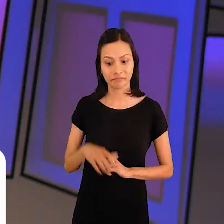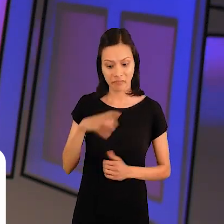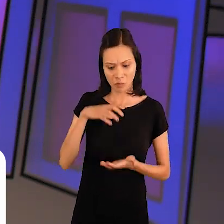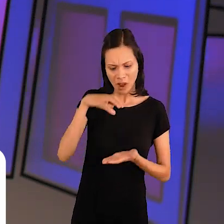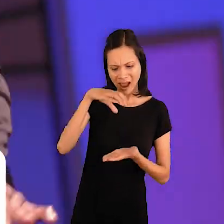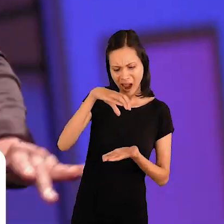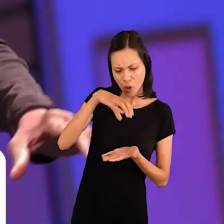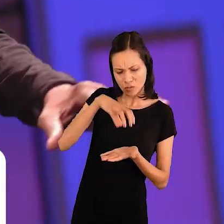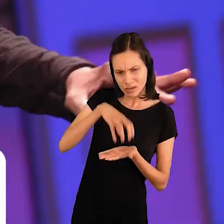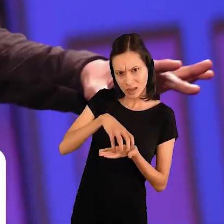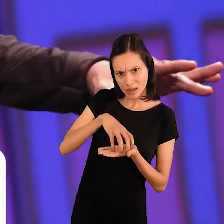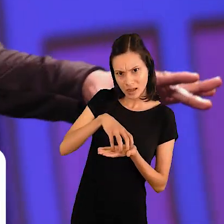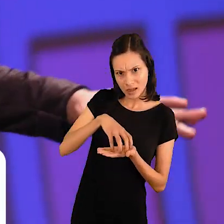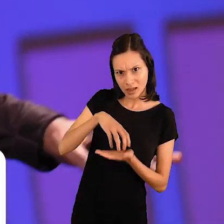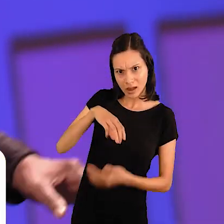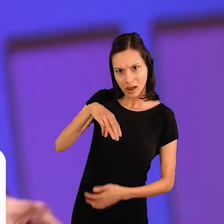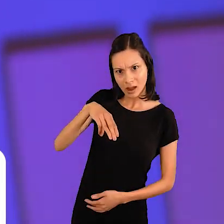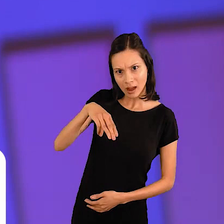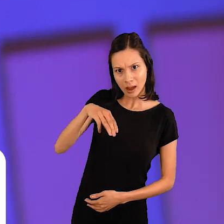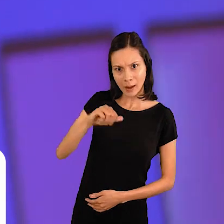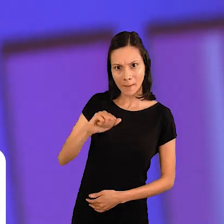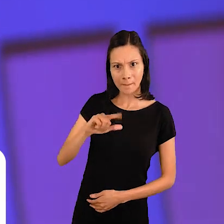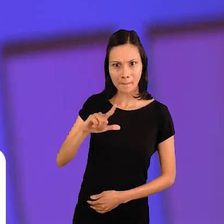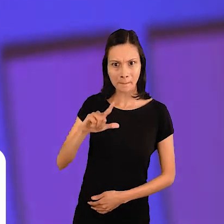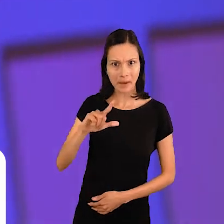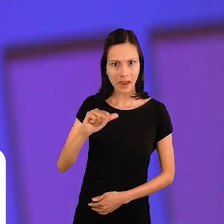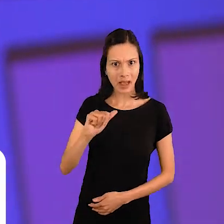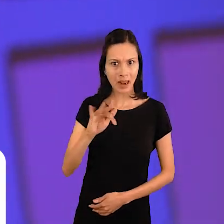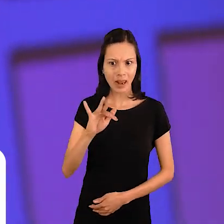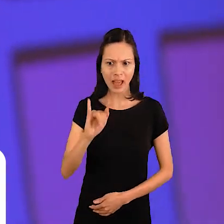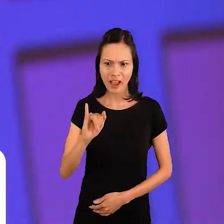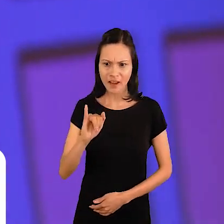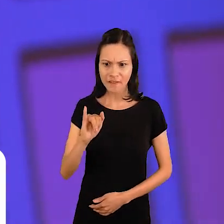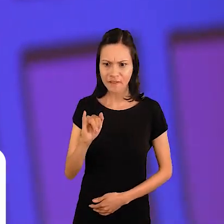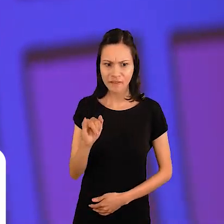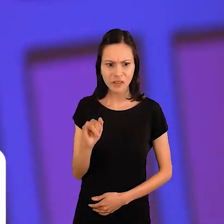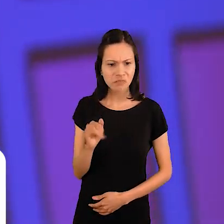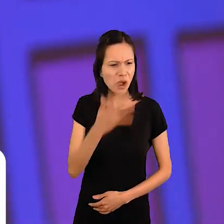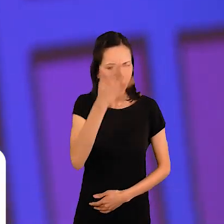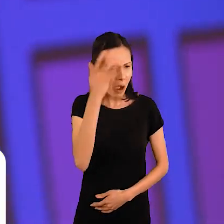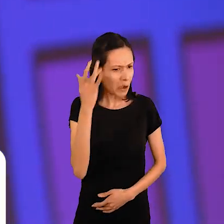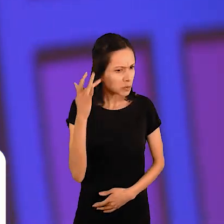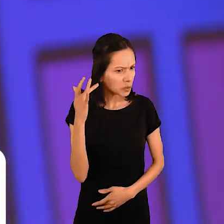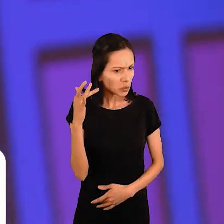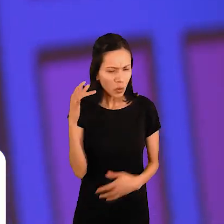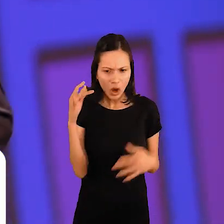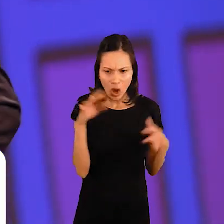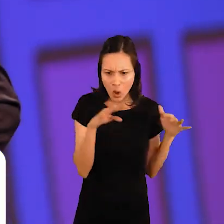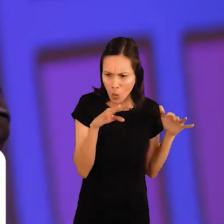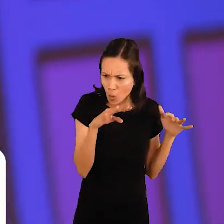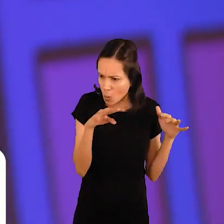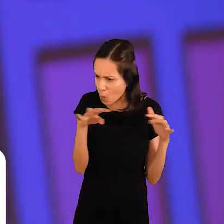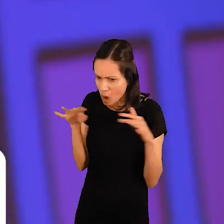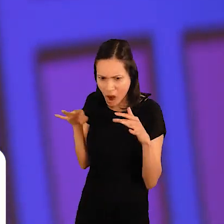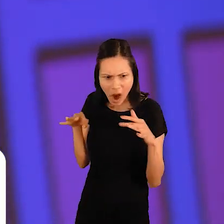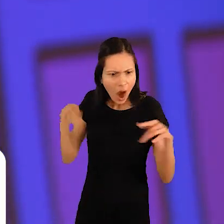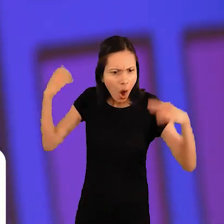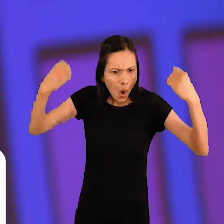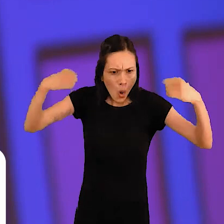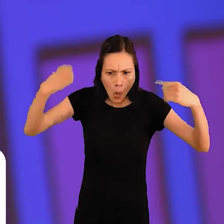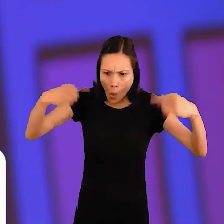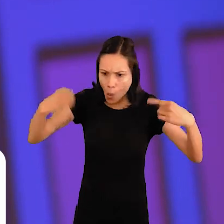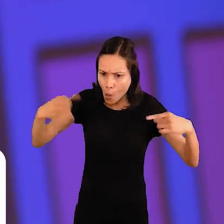todas as pessoas estavam acompanhando durante aquela semana uma disputa com muito